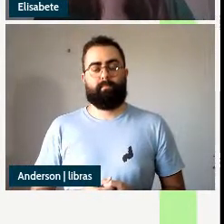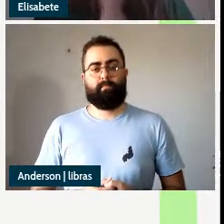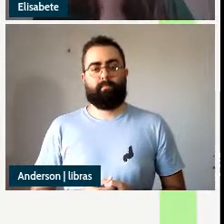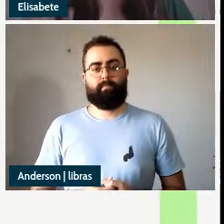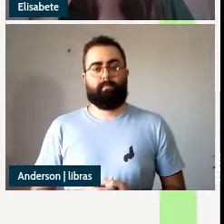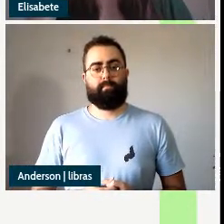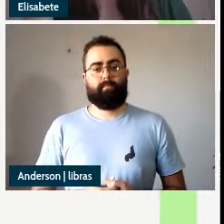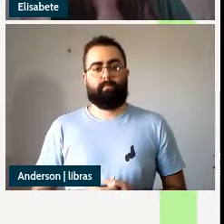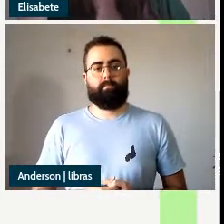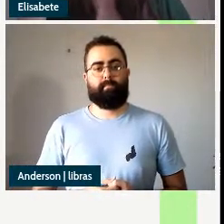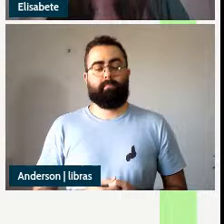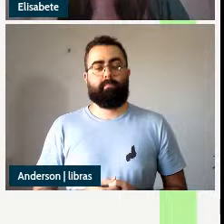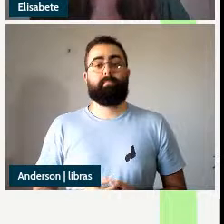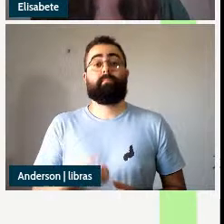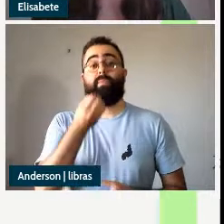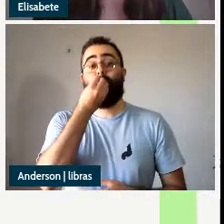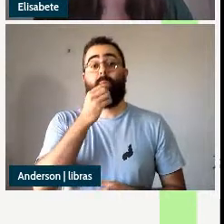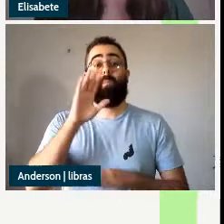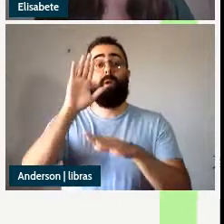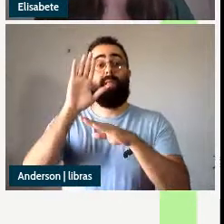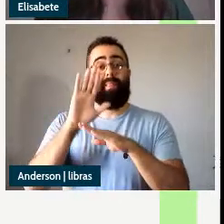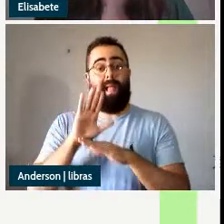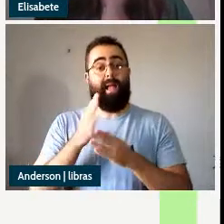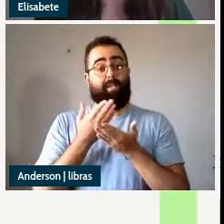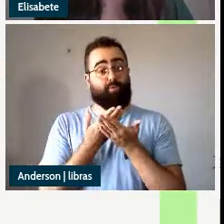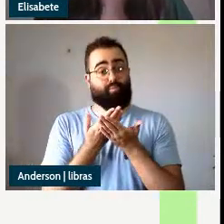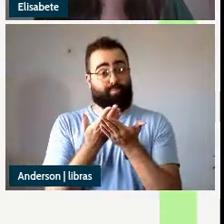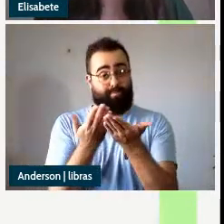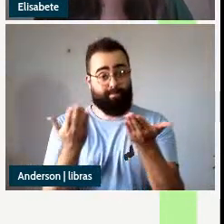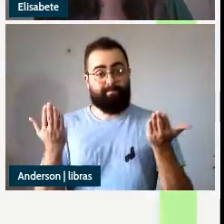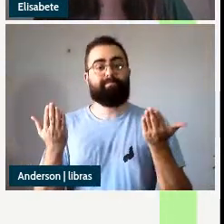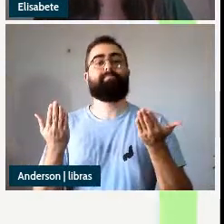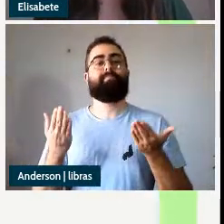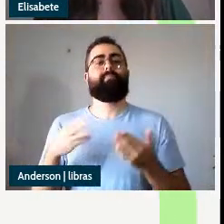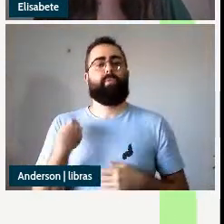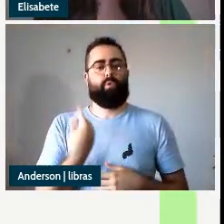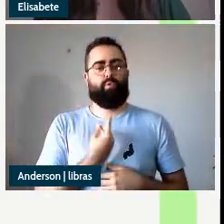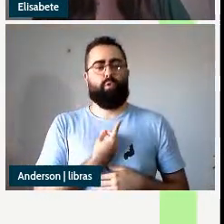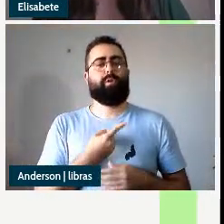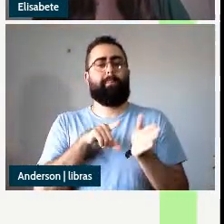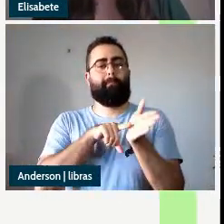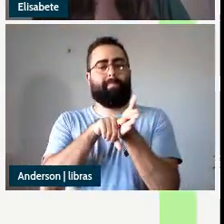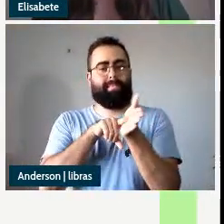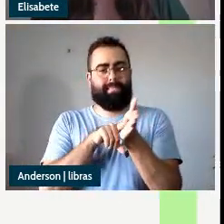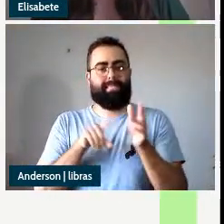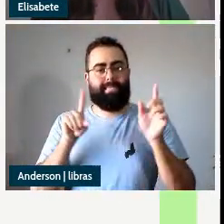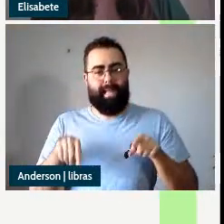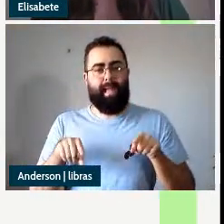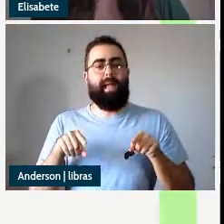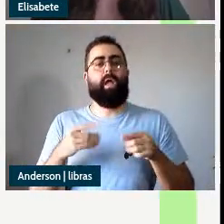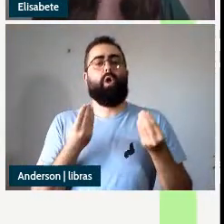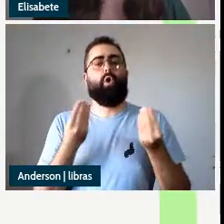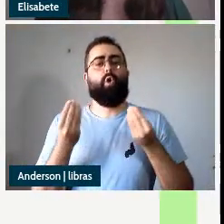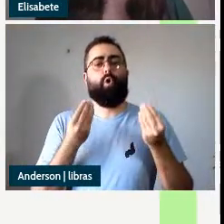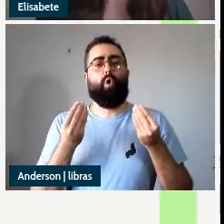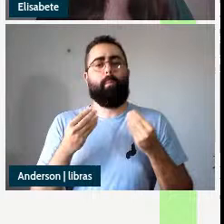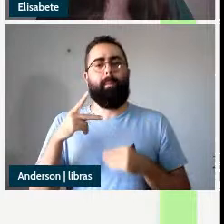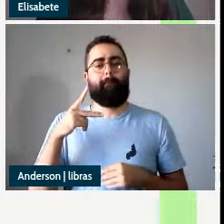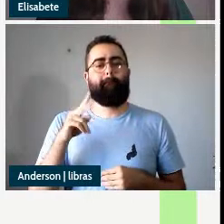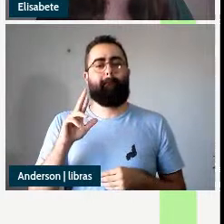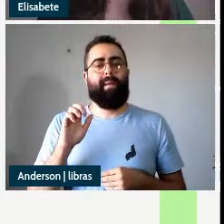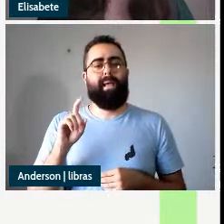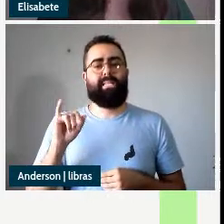então boa tarde a todos o nosso trabalho é intitulado predicação secundária depictiva small clause